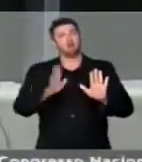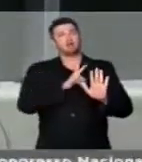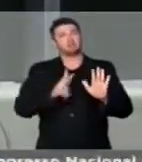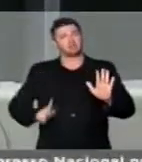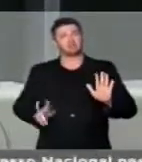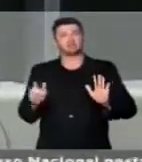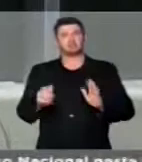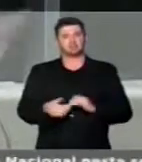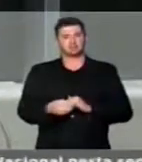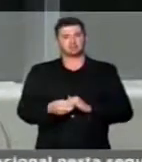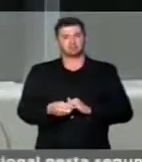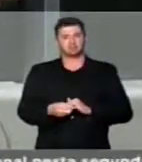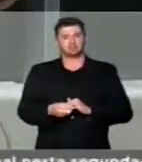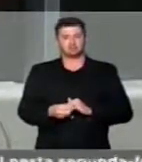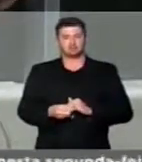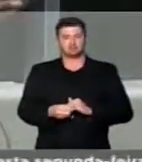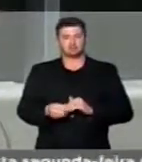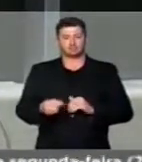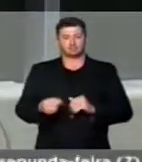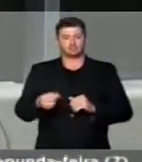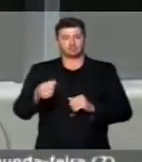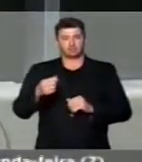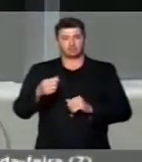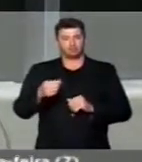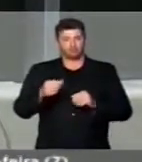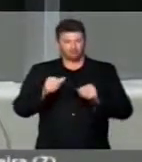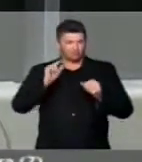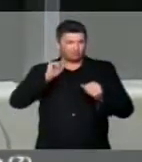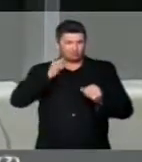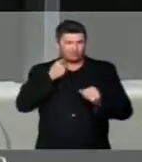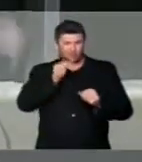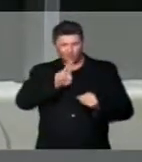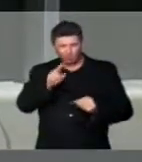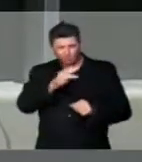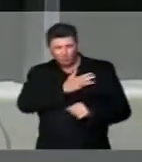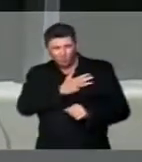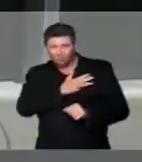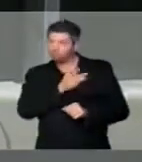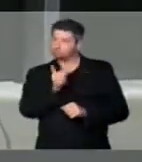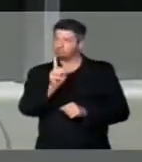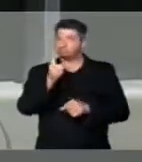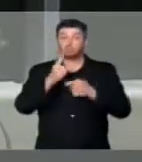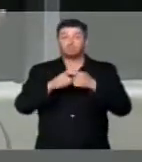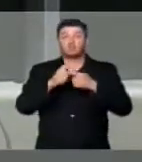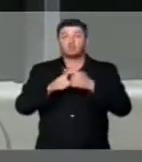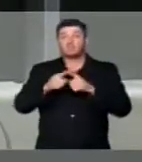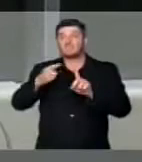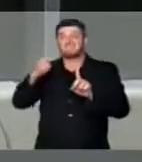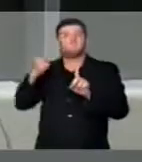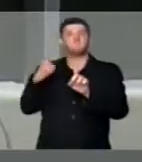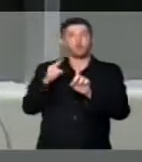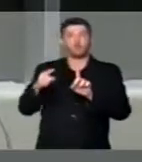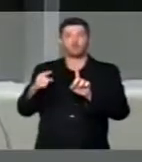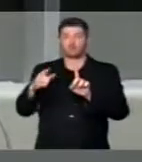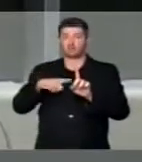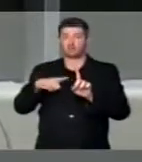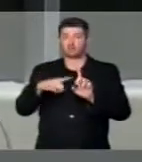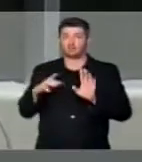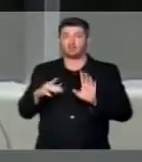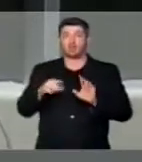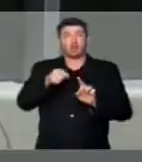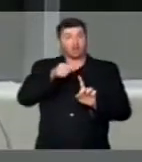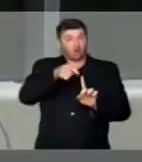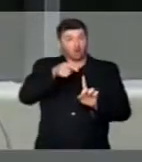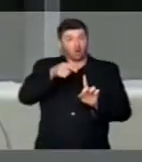presidente, não vou acabar com a imagem do Lula, porque ele foi provocado e ele mesmo